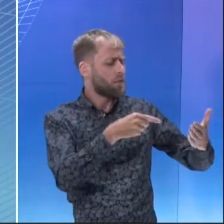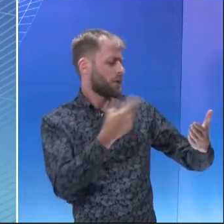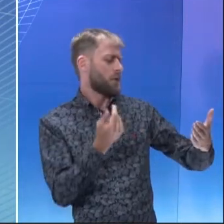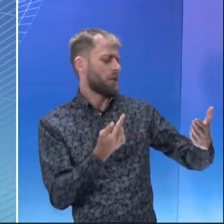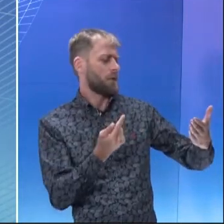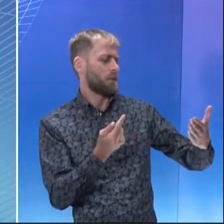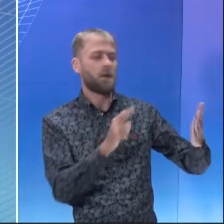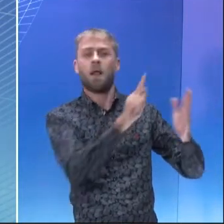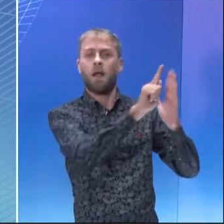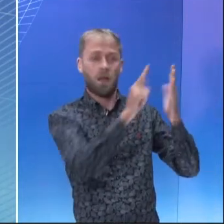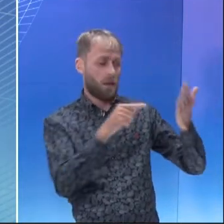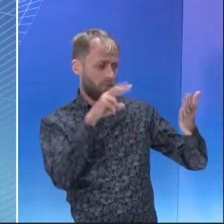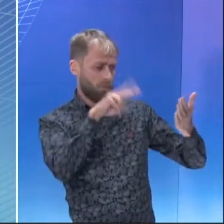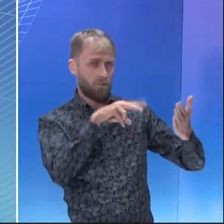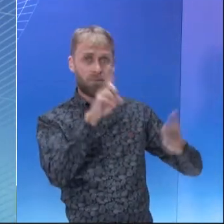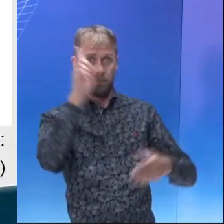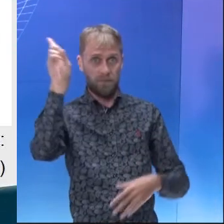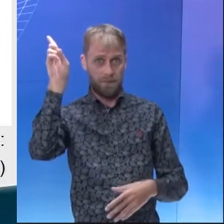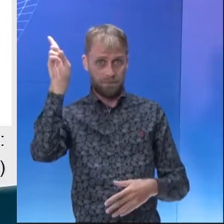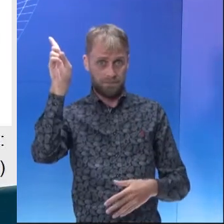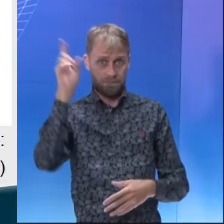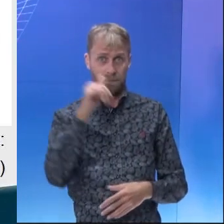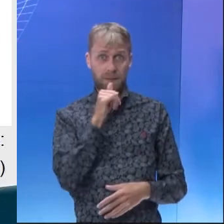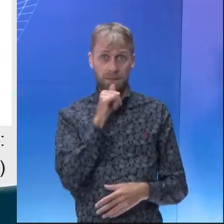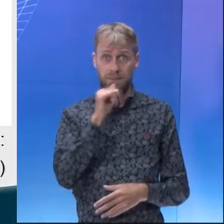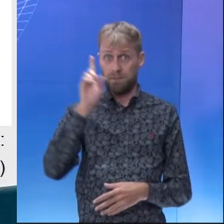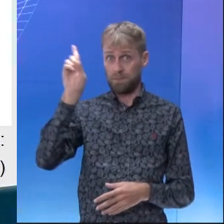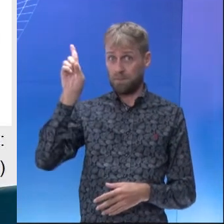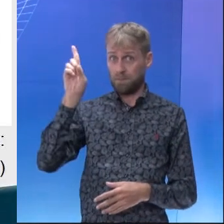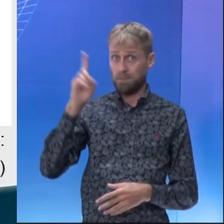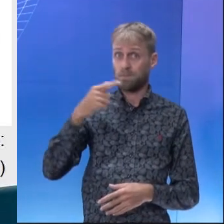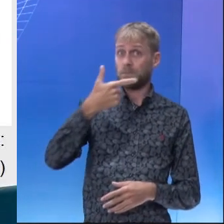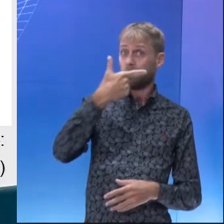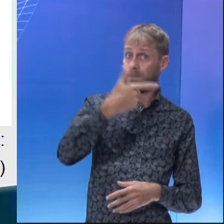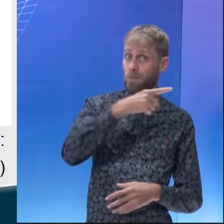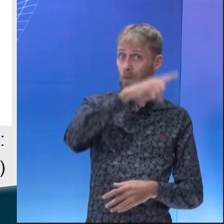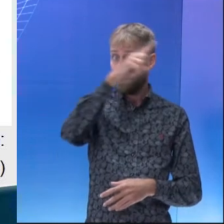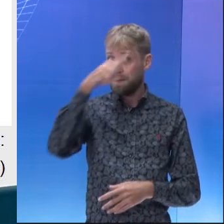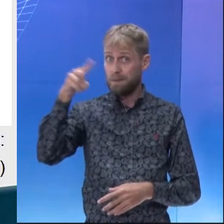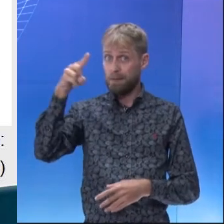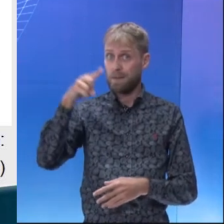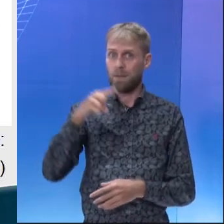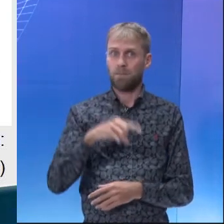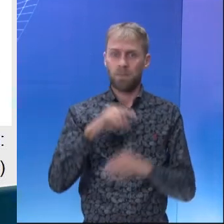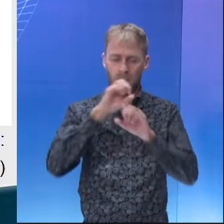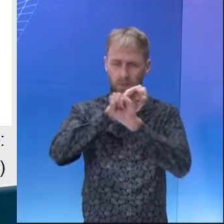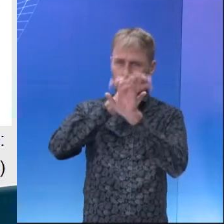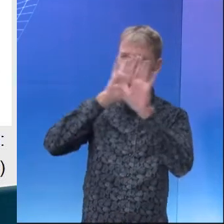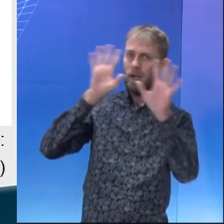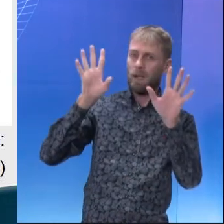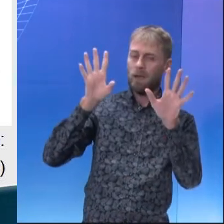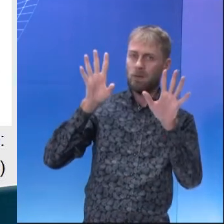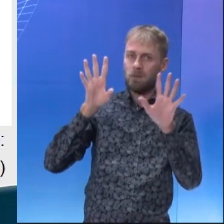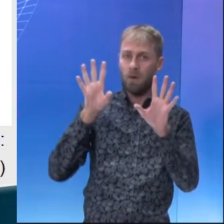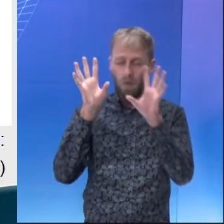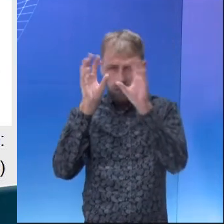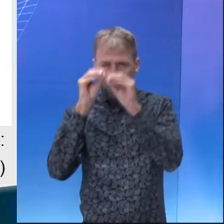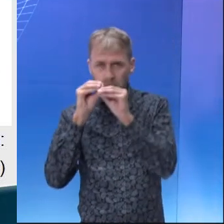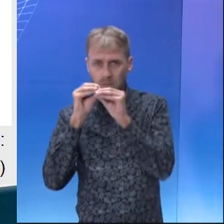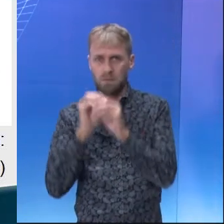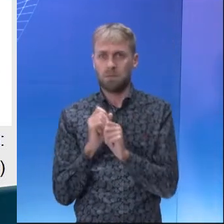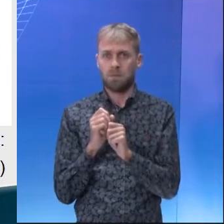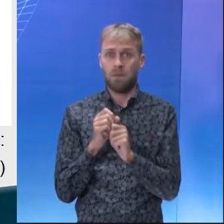tá? Então aí no gráfico, observe no gráfico, nós temos dois traçados, um mais claro e o outro mais escuro.